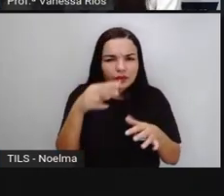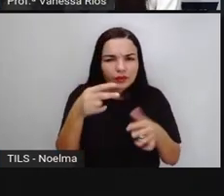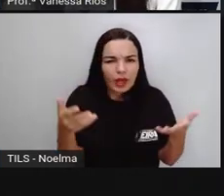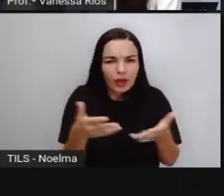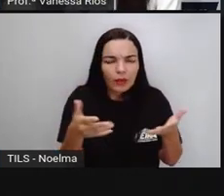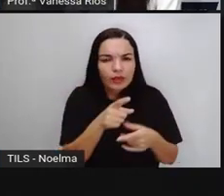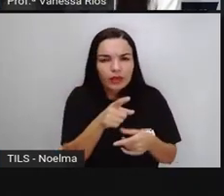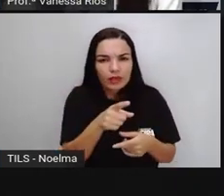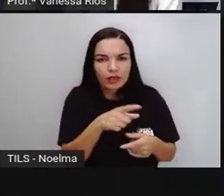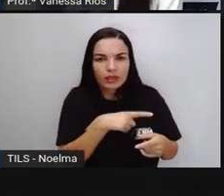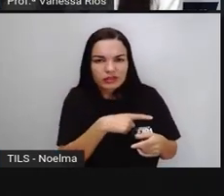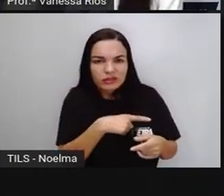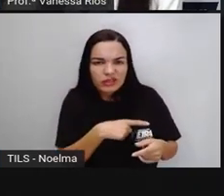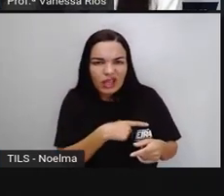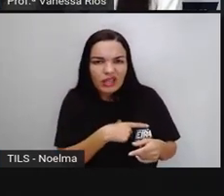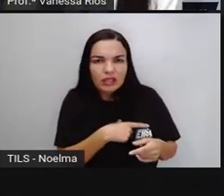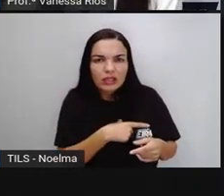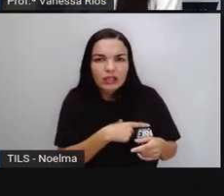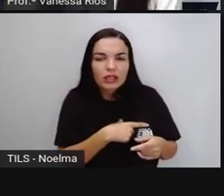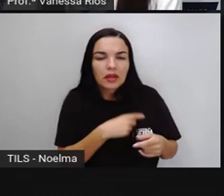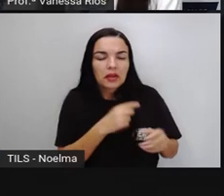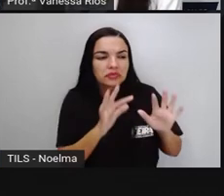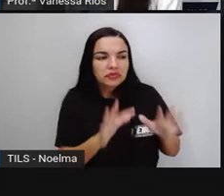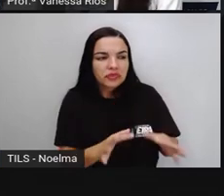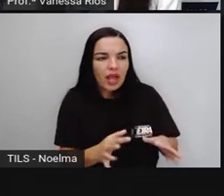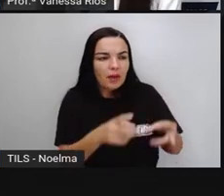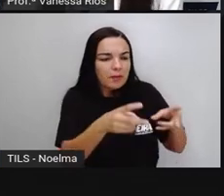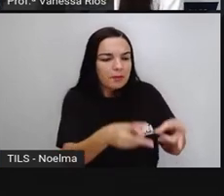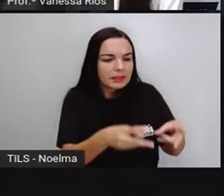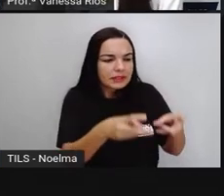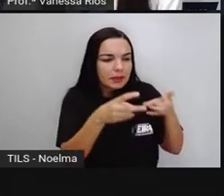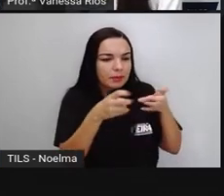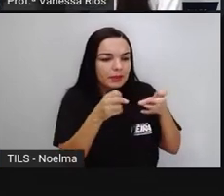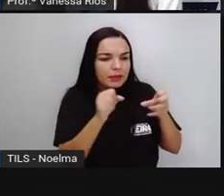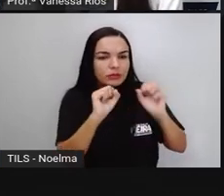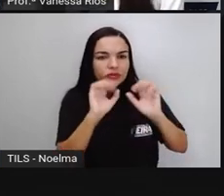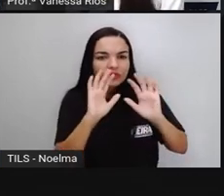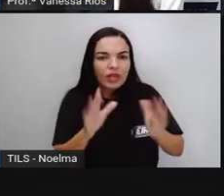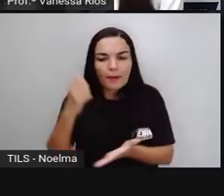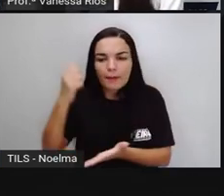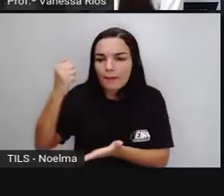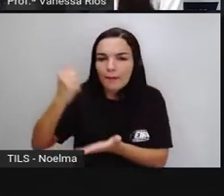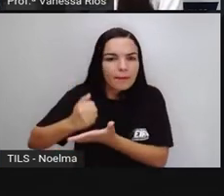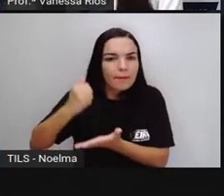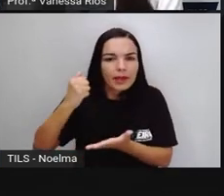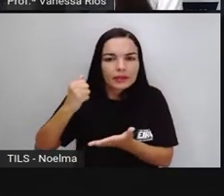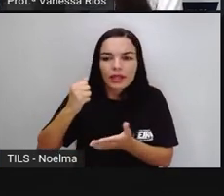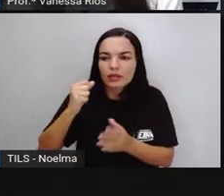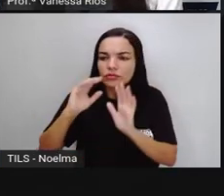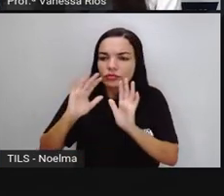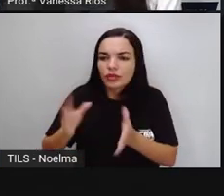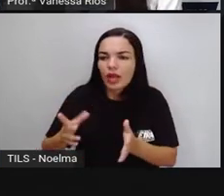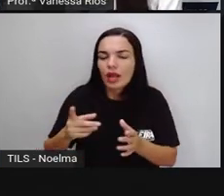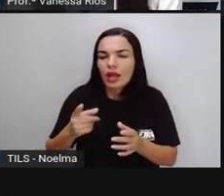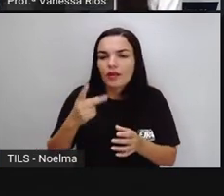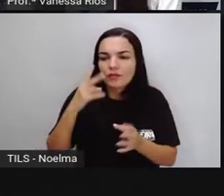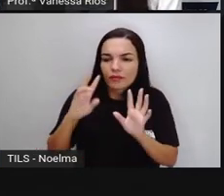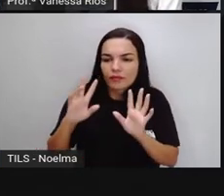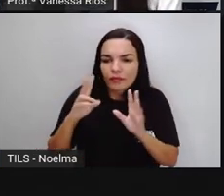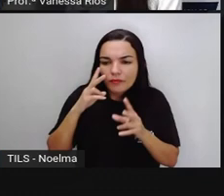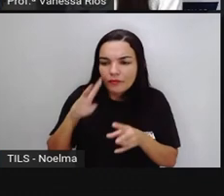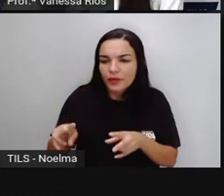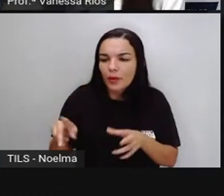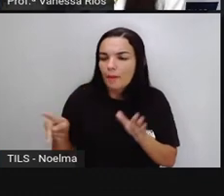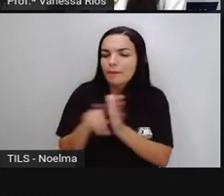que a Pró mostrou são reconhecidos aí como patrimônios ainda, né?